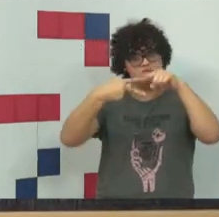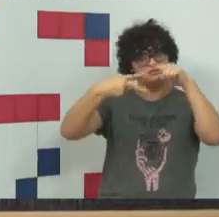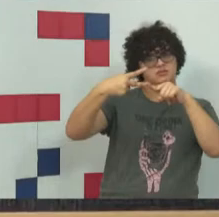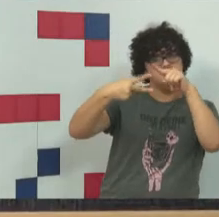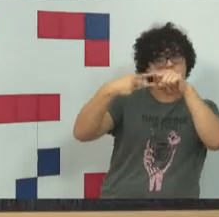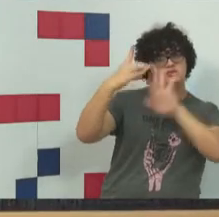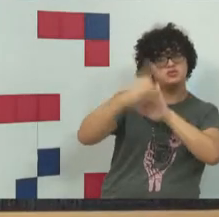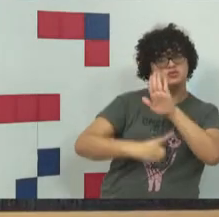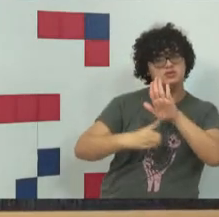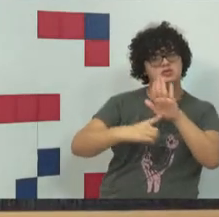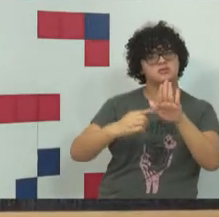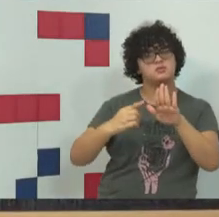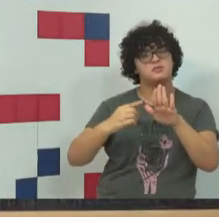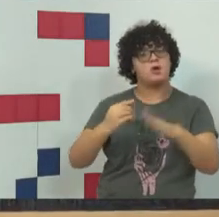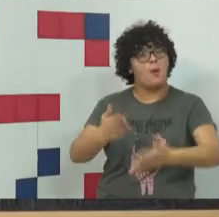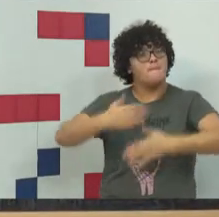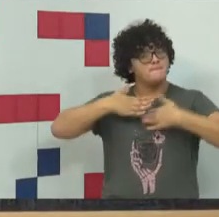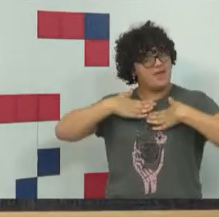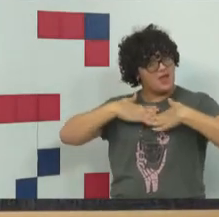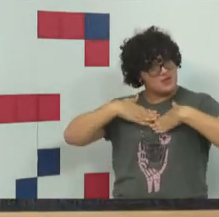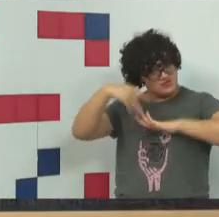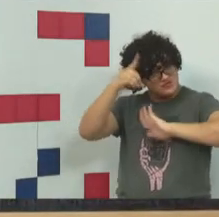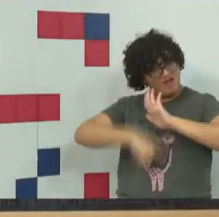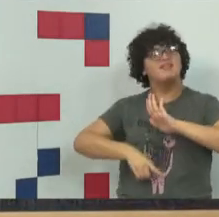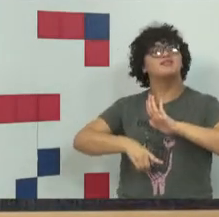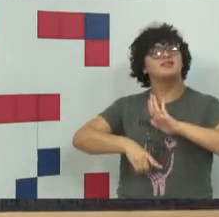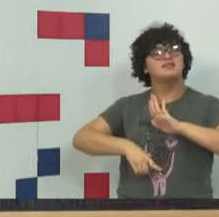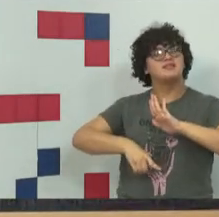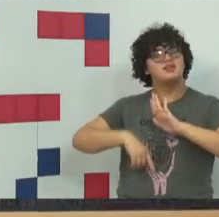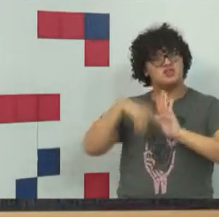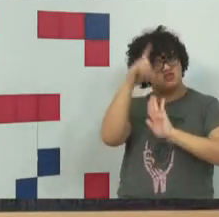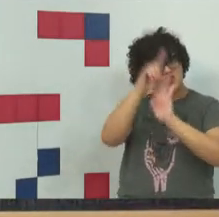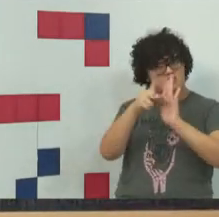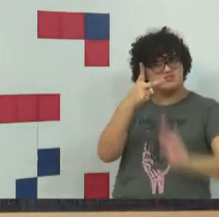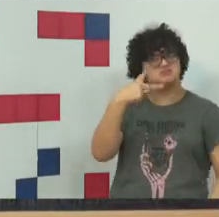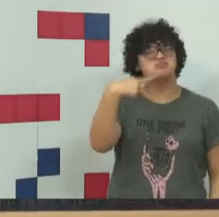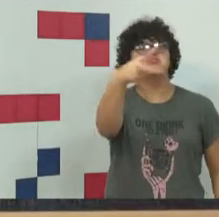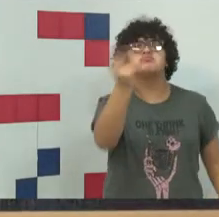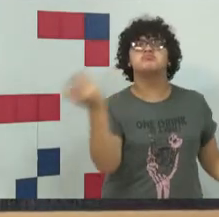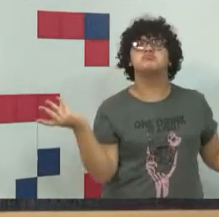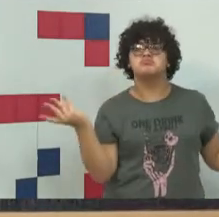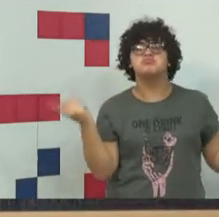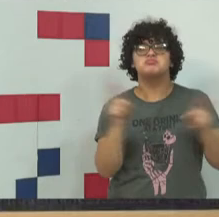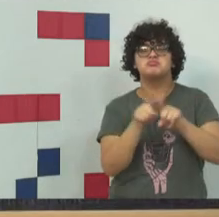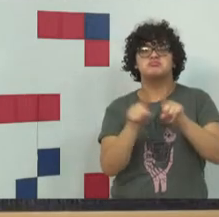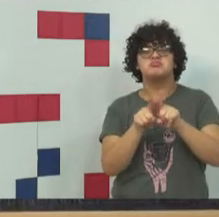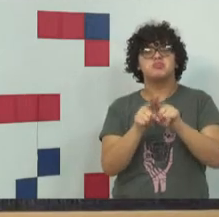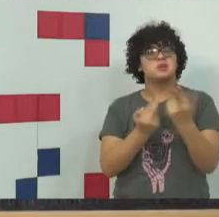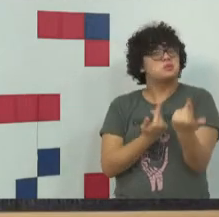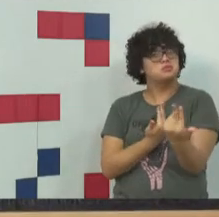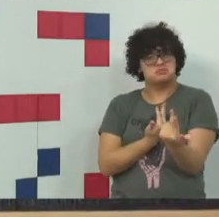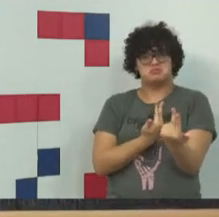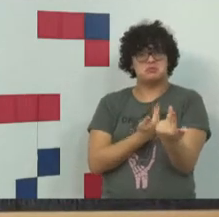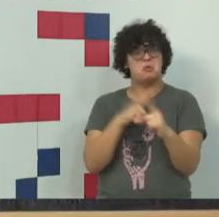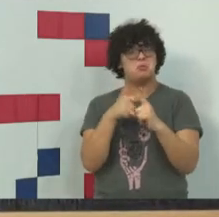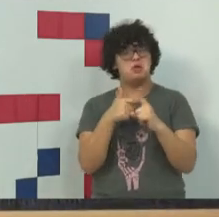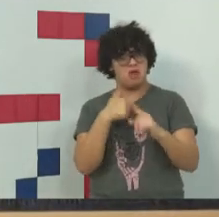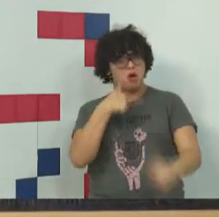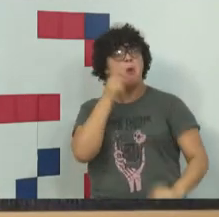fundamentais. O meu de liberdade de expressão e o direito da dignidade do ofendido.